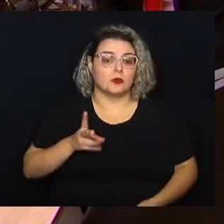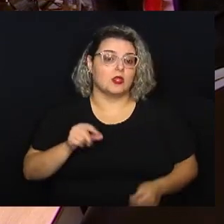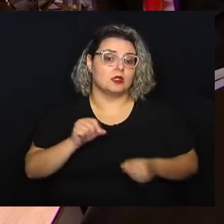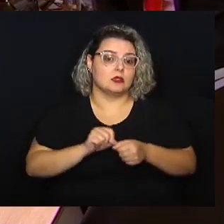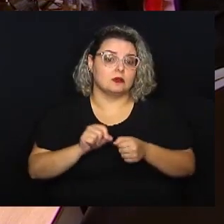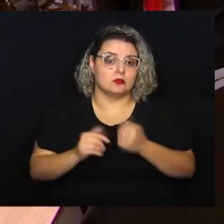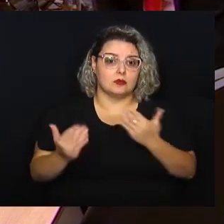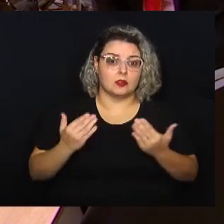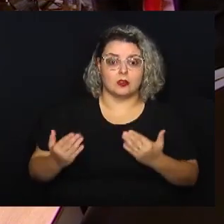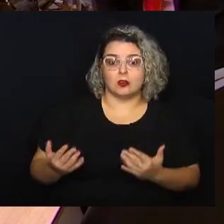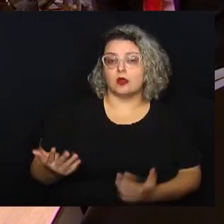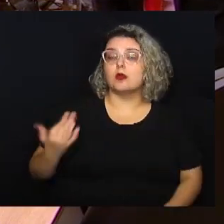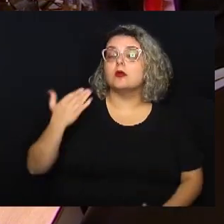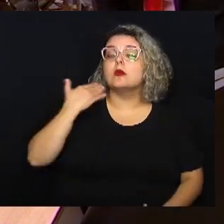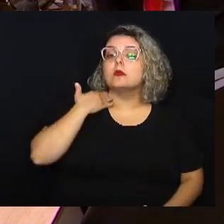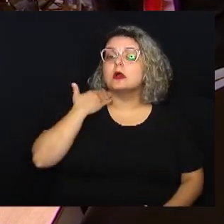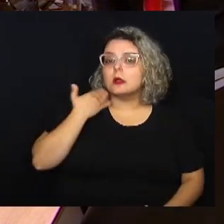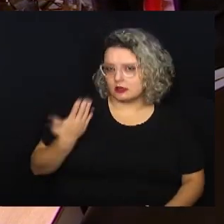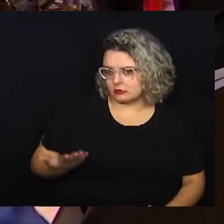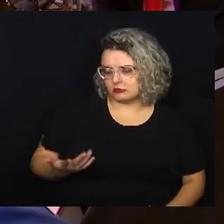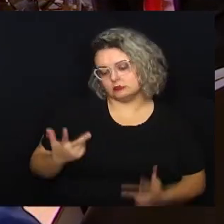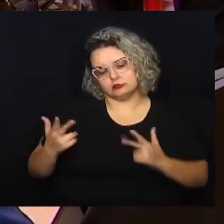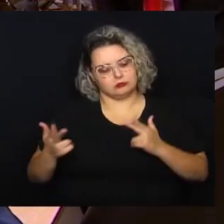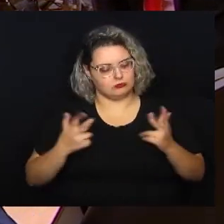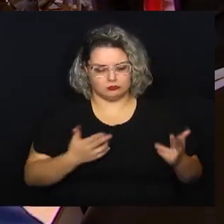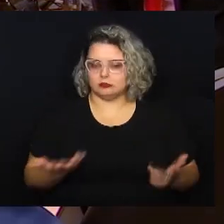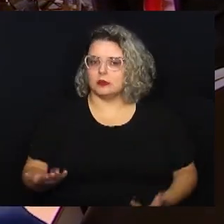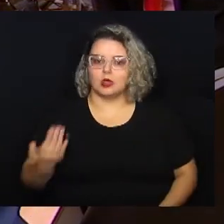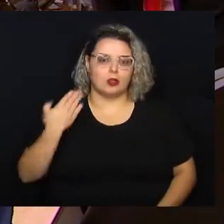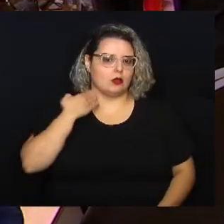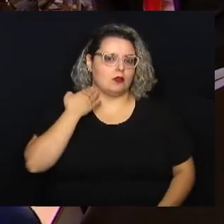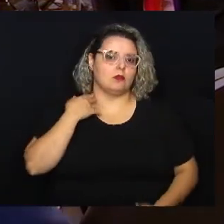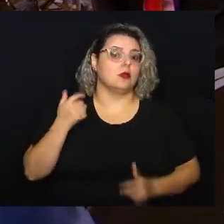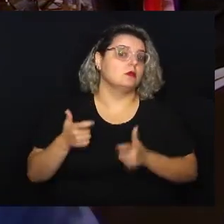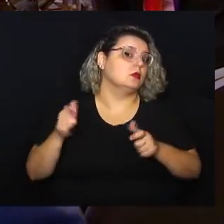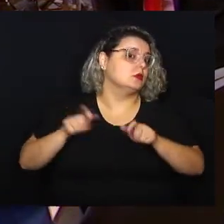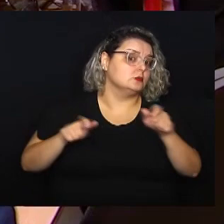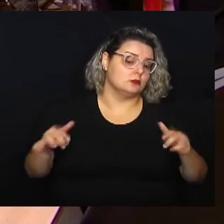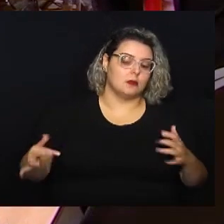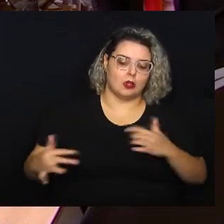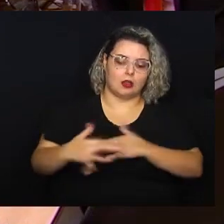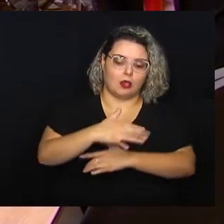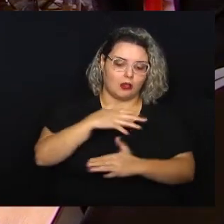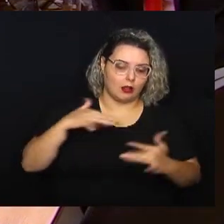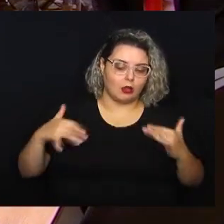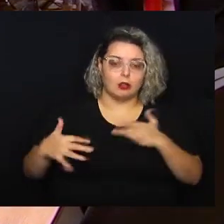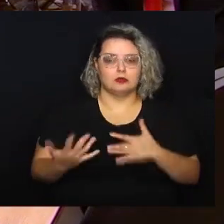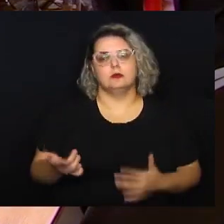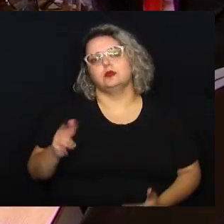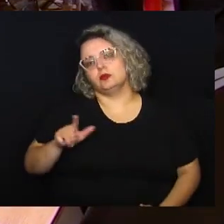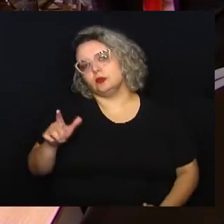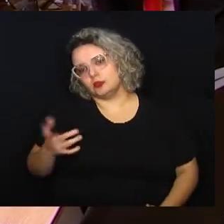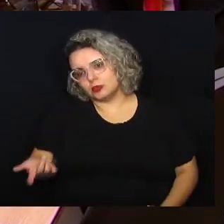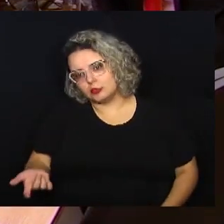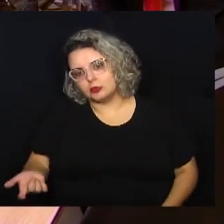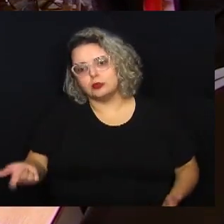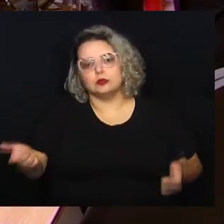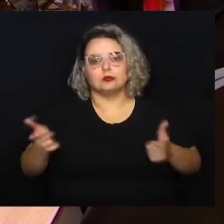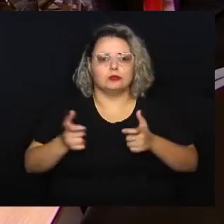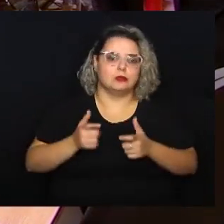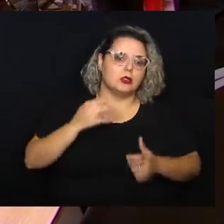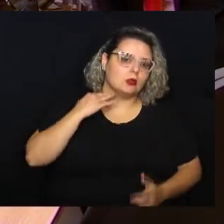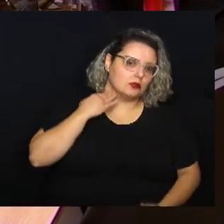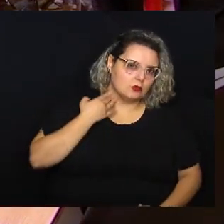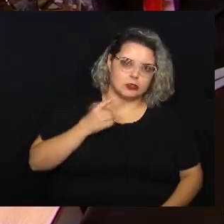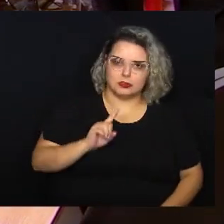uma correlação com os bancos. Os bancos da mesma forma, a tem uma circulação muito grande de pessoas. Claro, reduziu a zero o